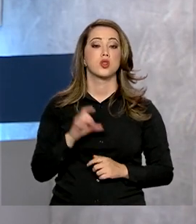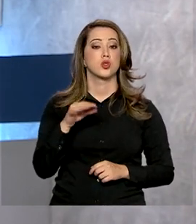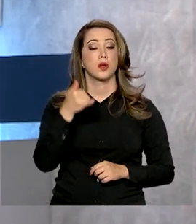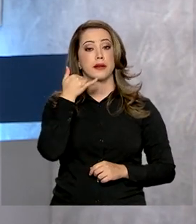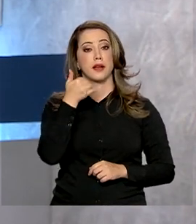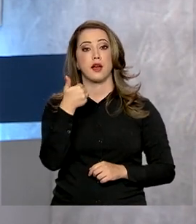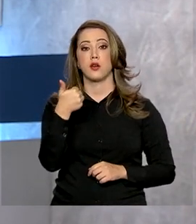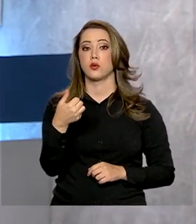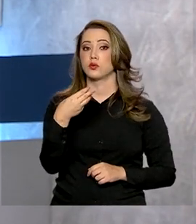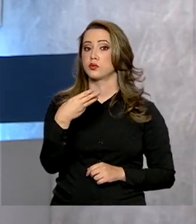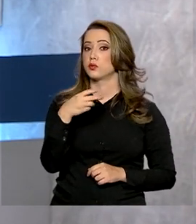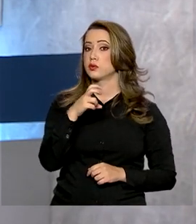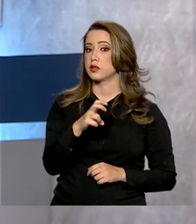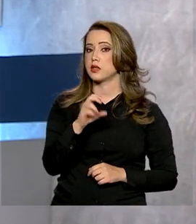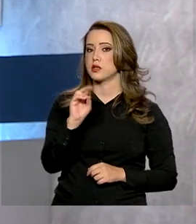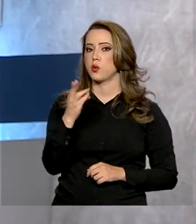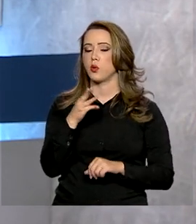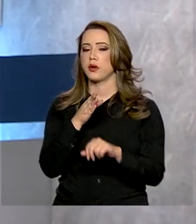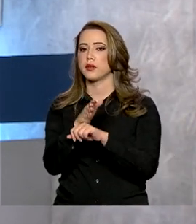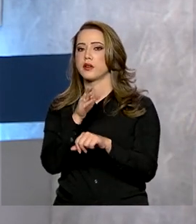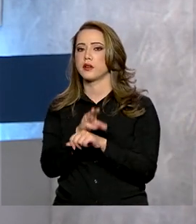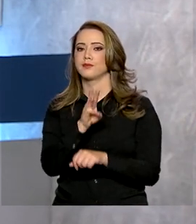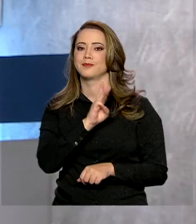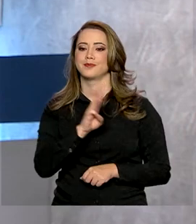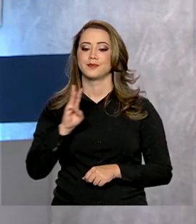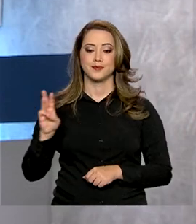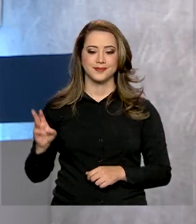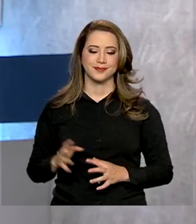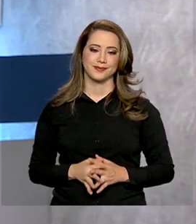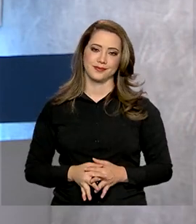basta ligar para 135 ou acessar a plataforma Meu INSS.